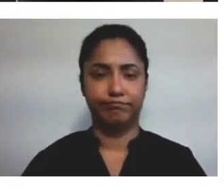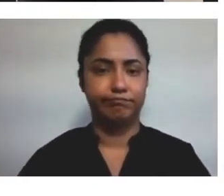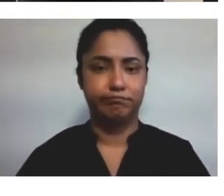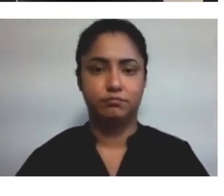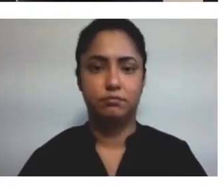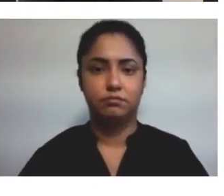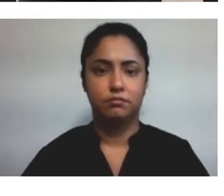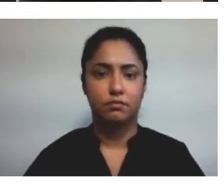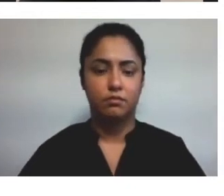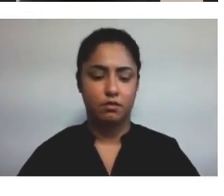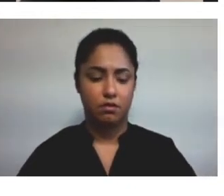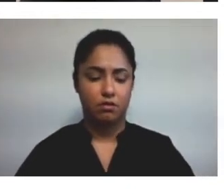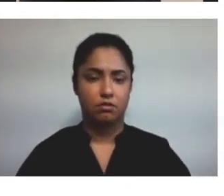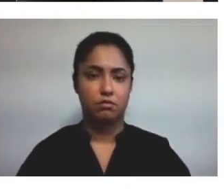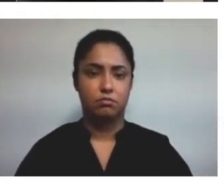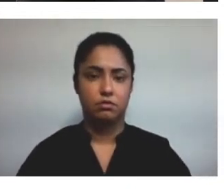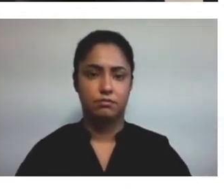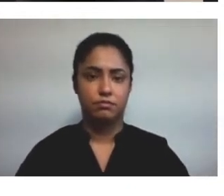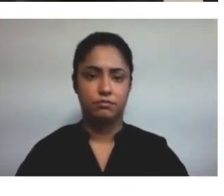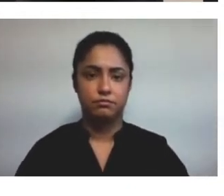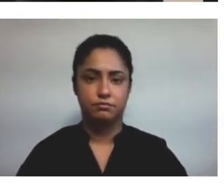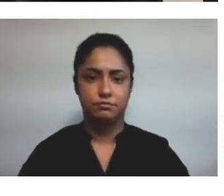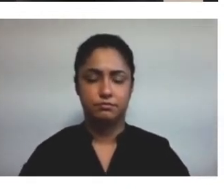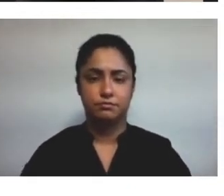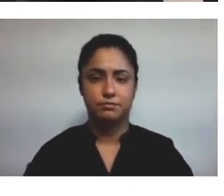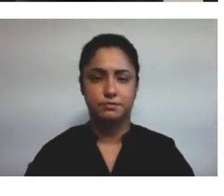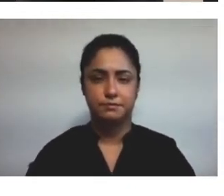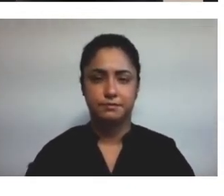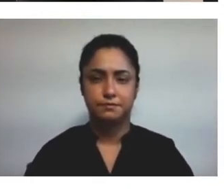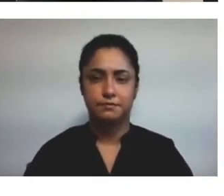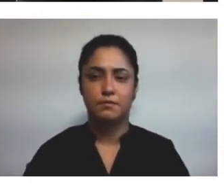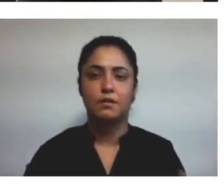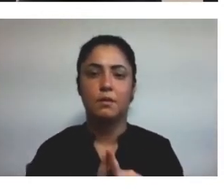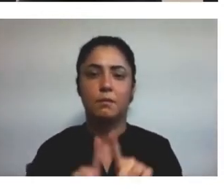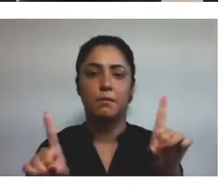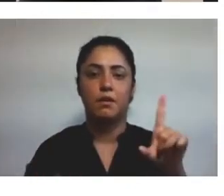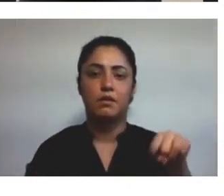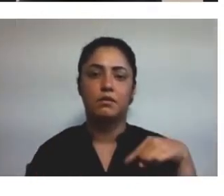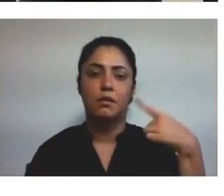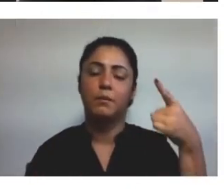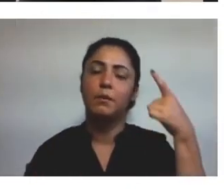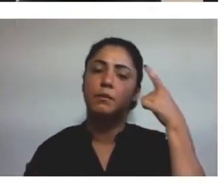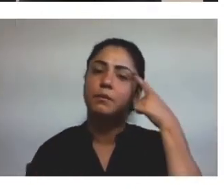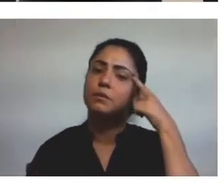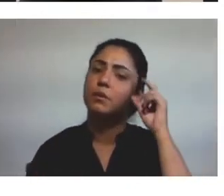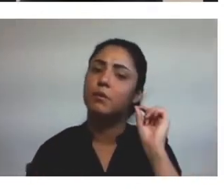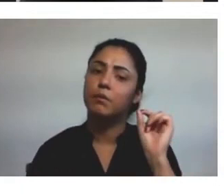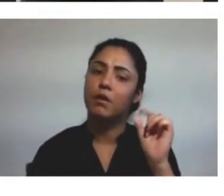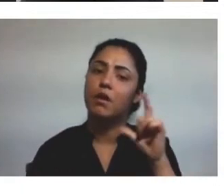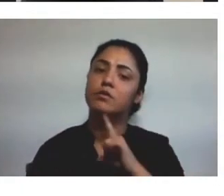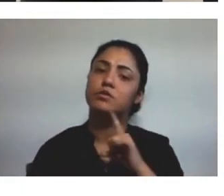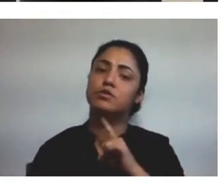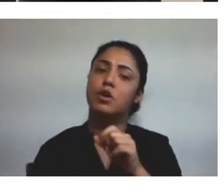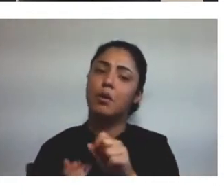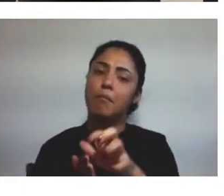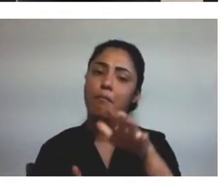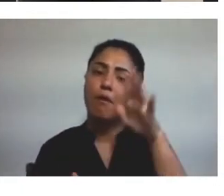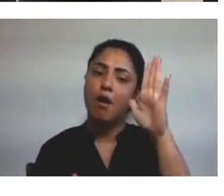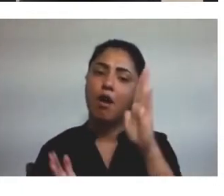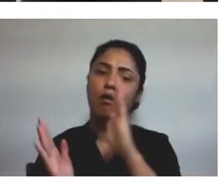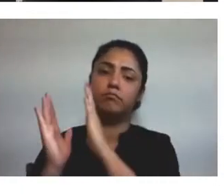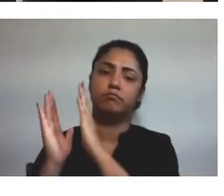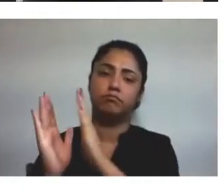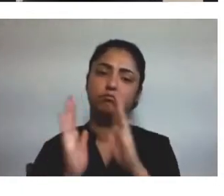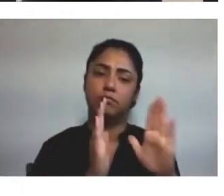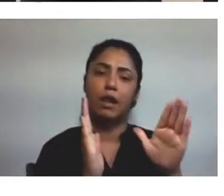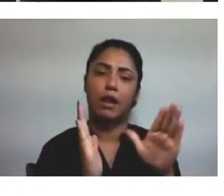tinha aí um agravante. Em segundo plano, gente tinha o acúmulo de livros que foram recebidos em anos anteriores por